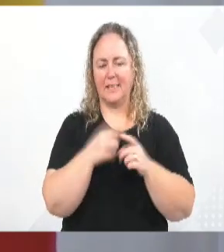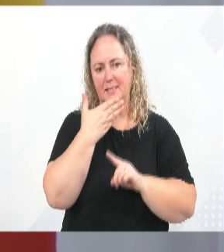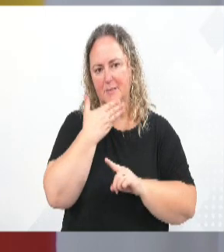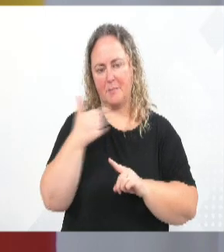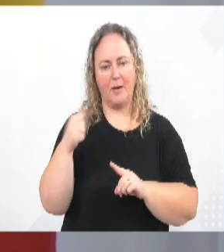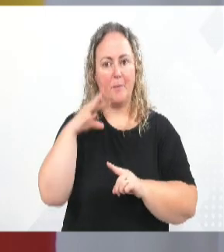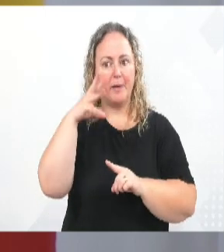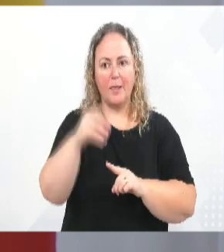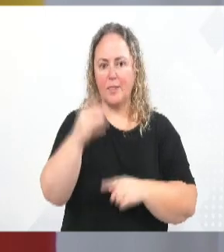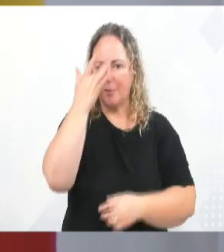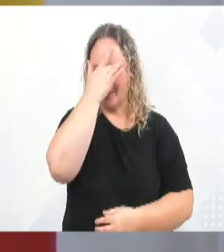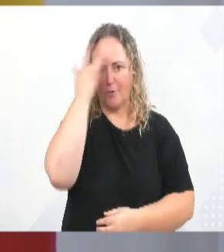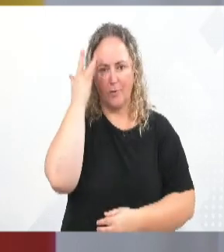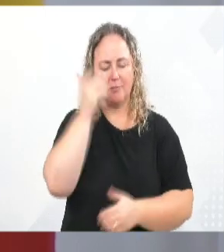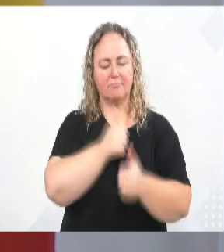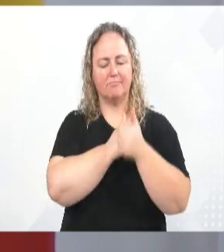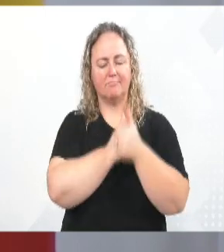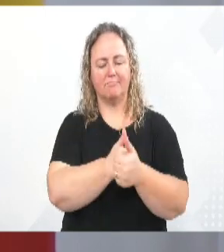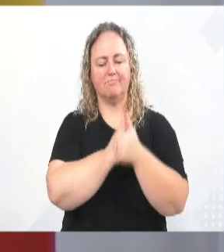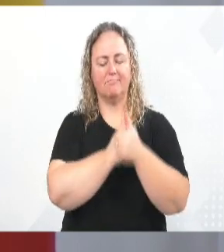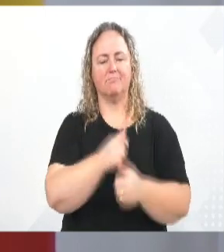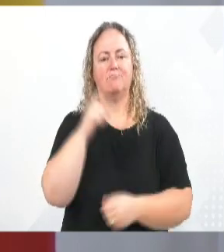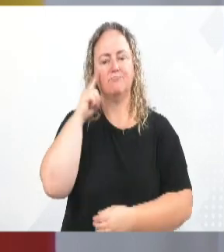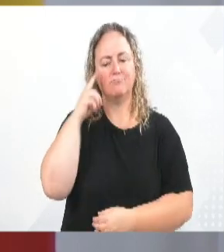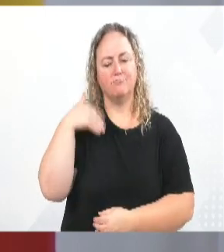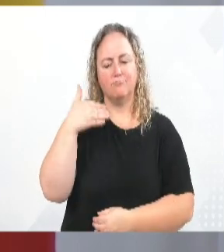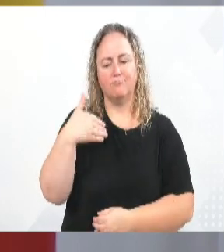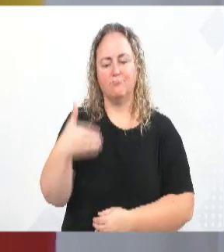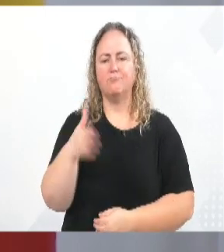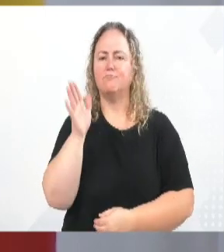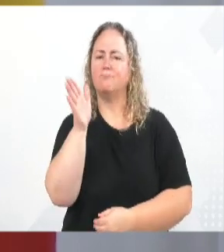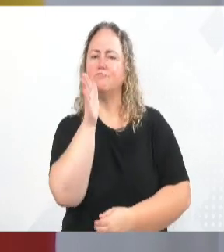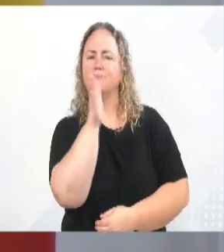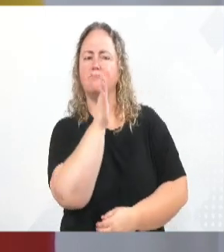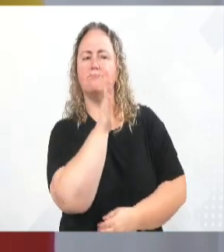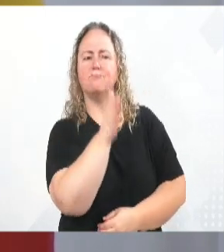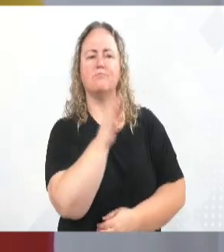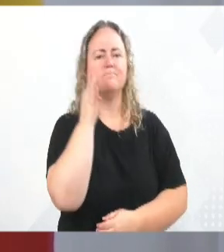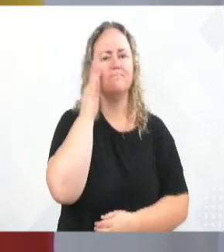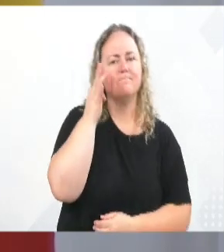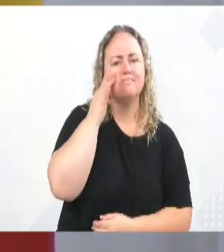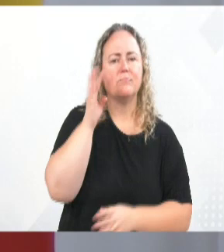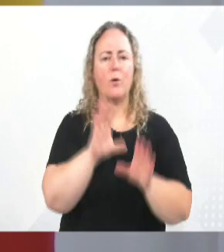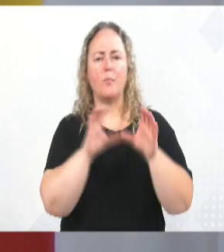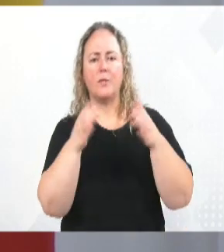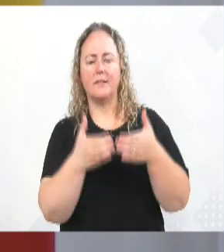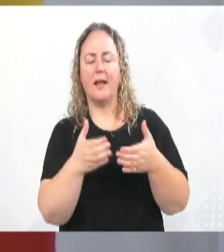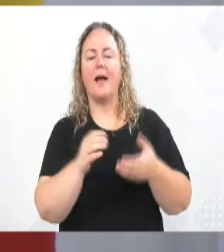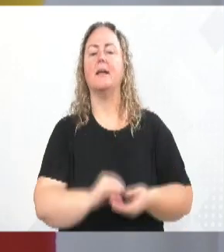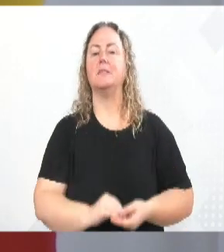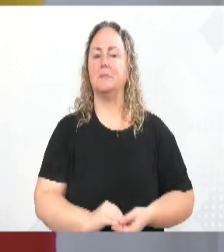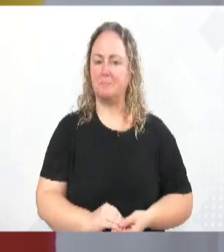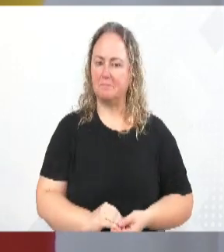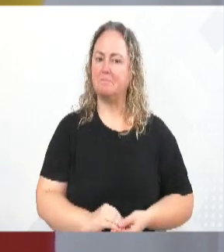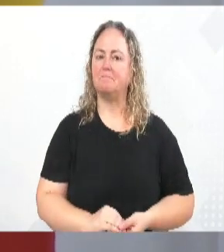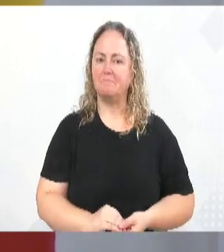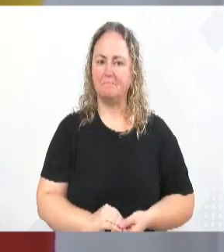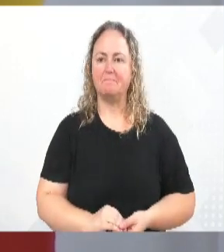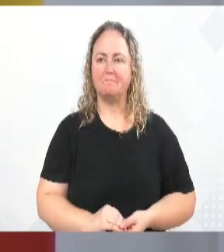todas as pessoas. E seguimos a nossa rotina diária nos bairros, escutando a comunidade, e tem sido sempre muito